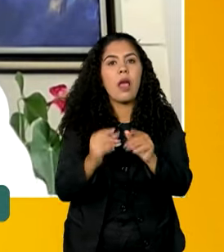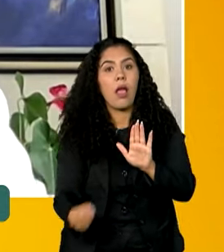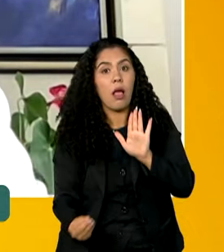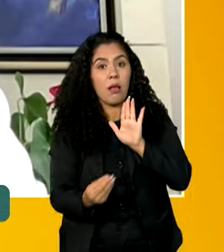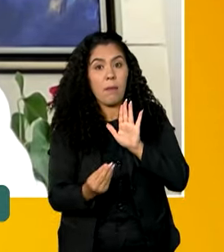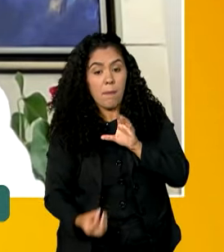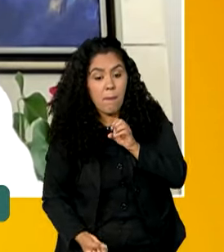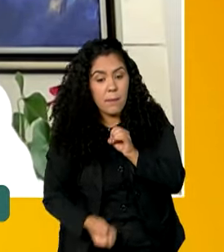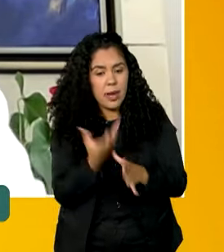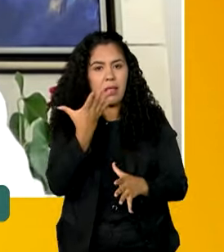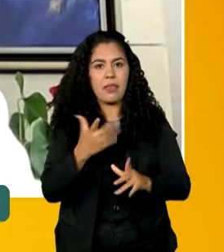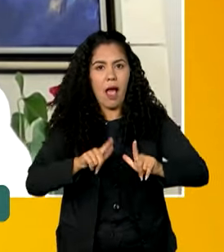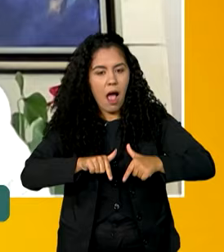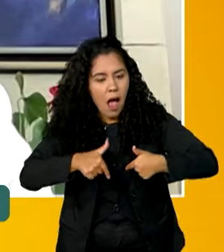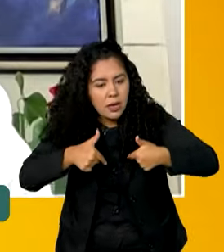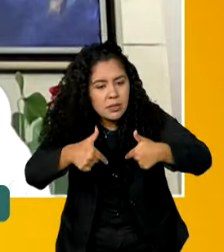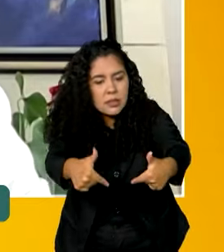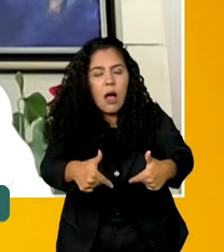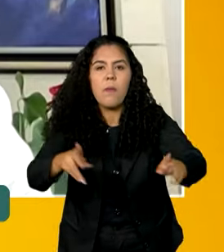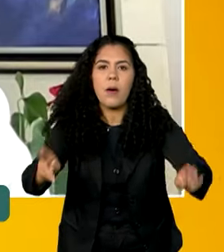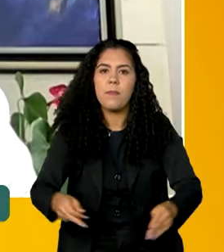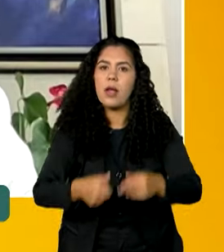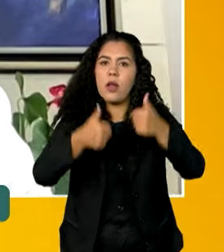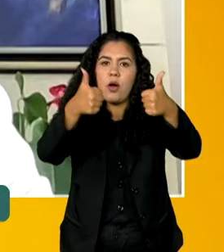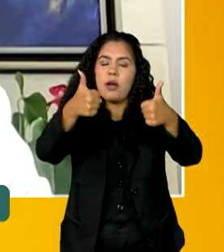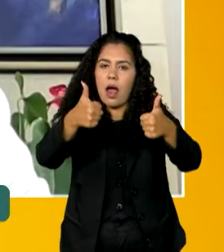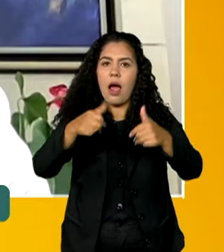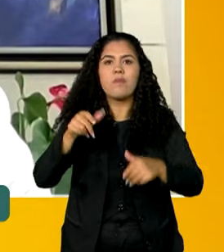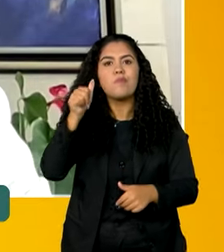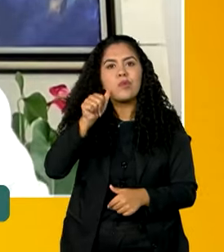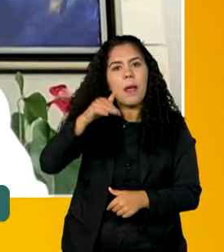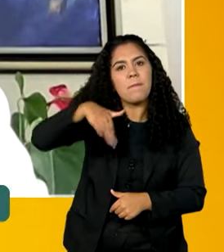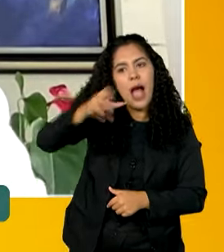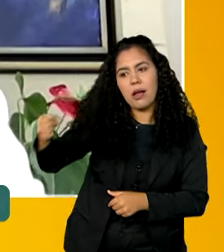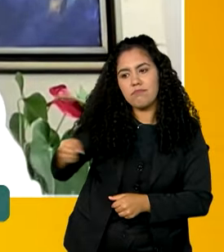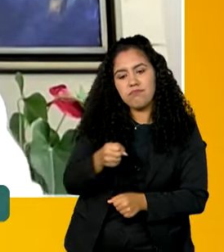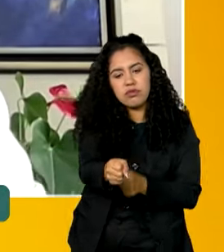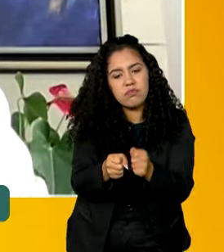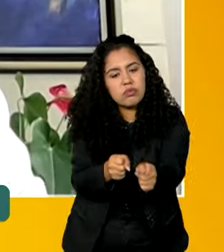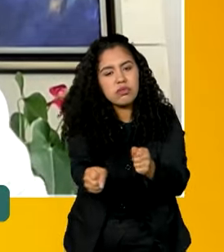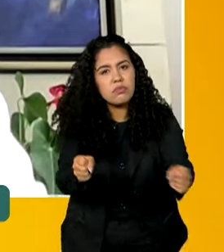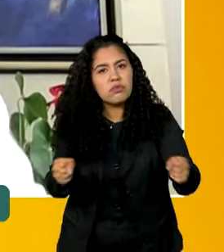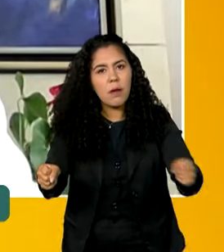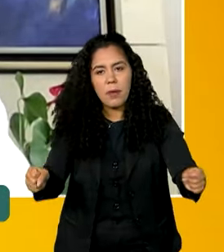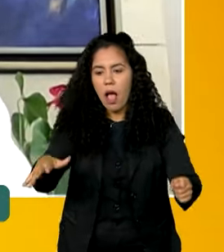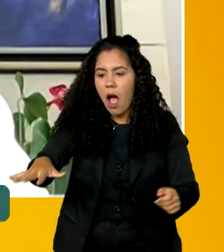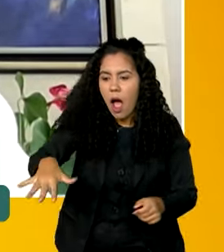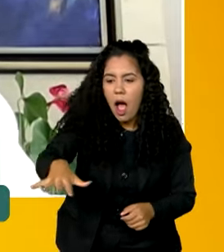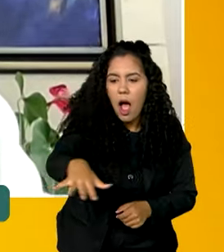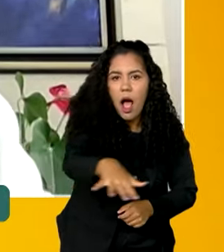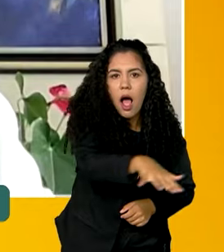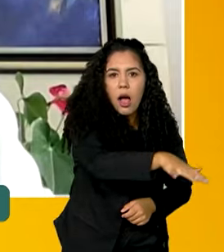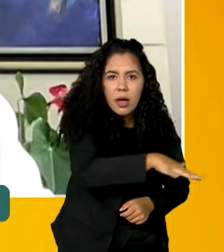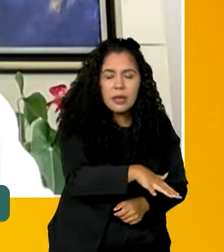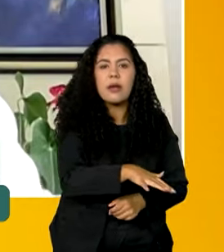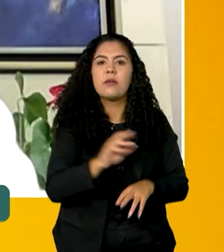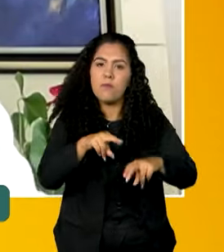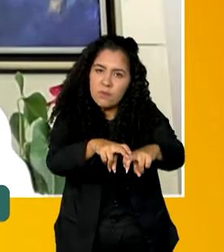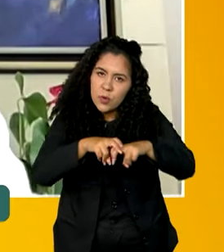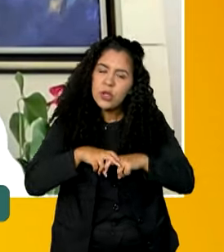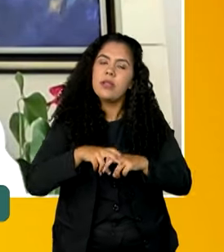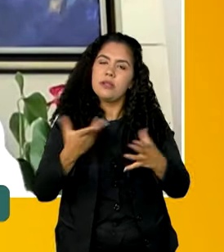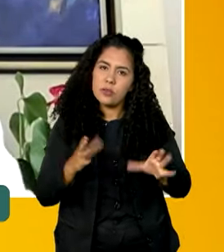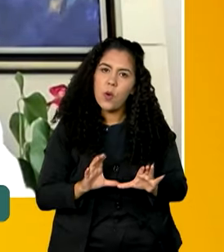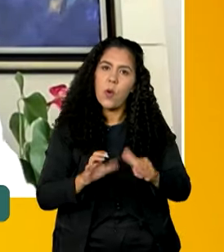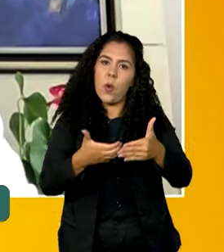ações para melhorar a representatividade feminina em todos os ambientes. Daí o nome Comitê